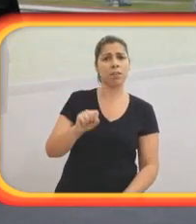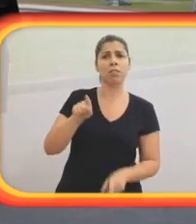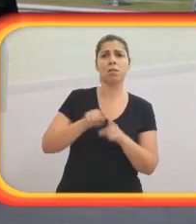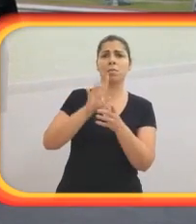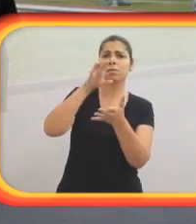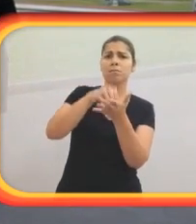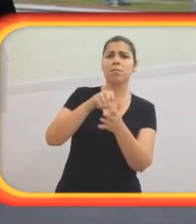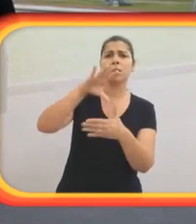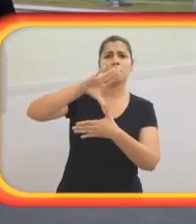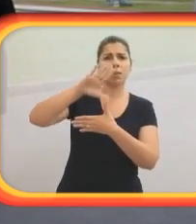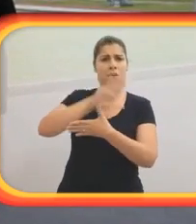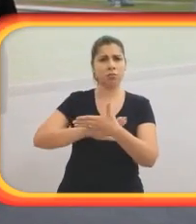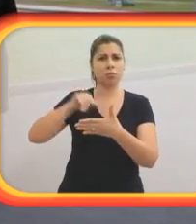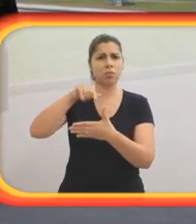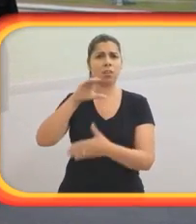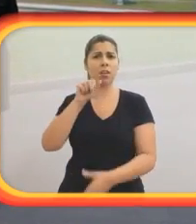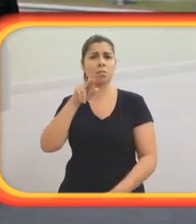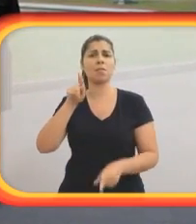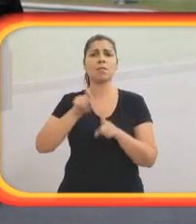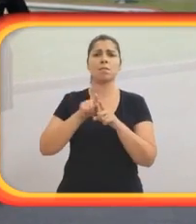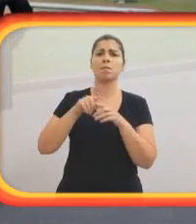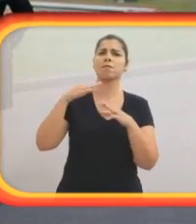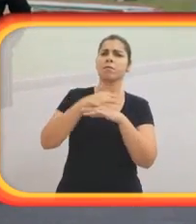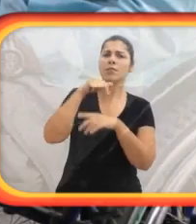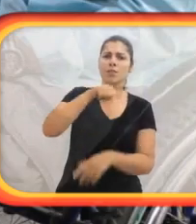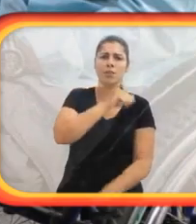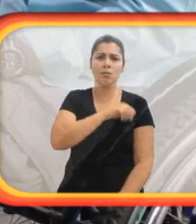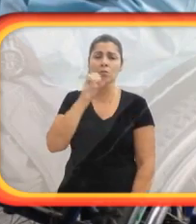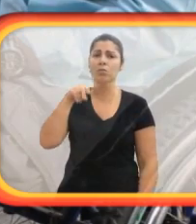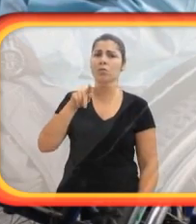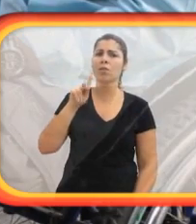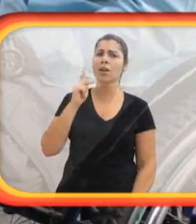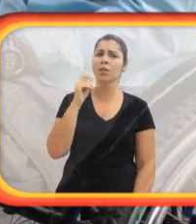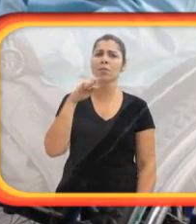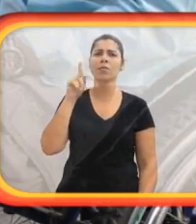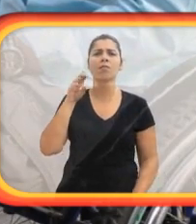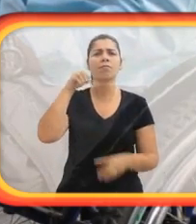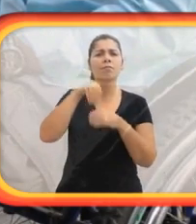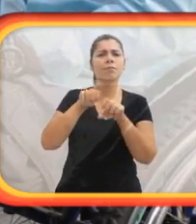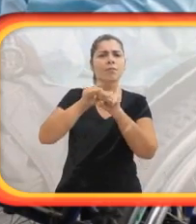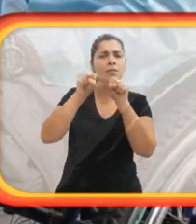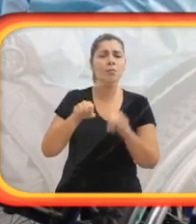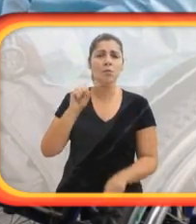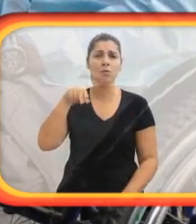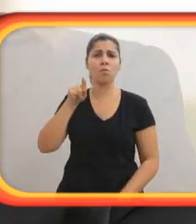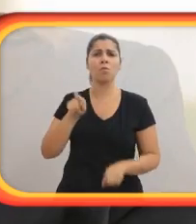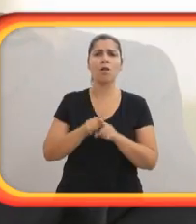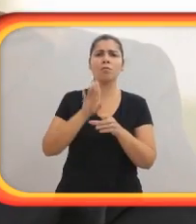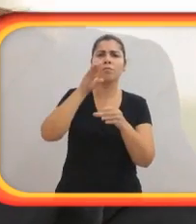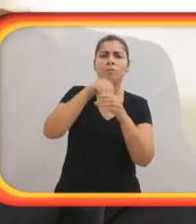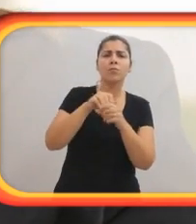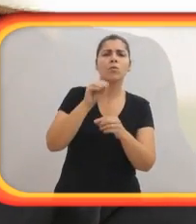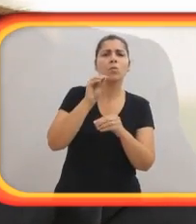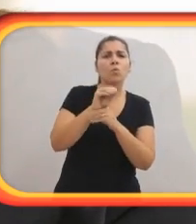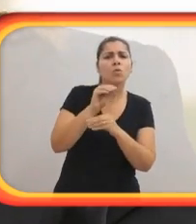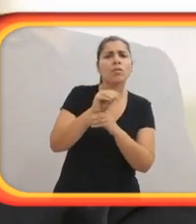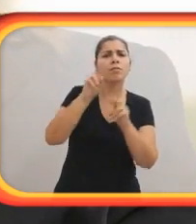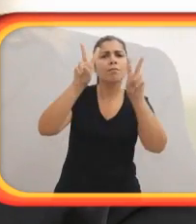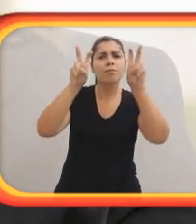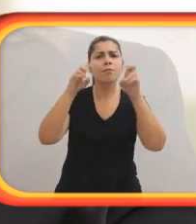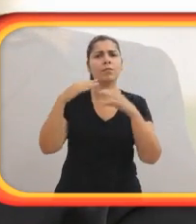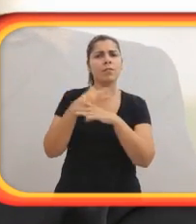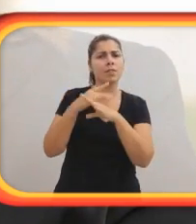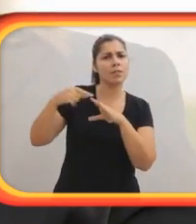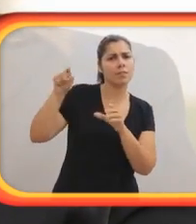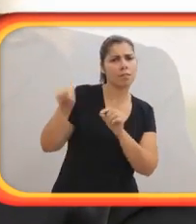cidade do Rio de Janeiro. O ONU Habitat, dentro do sistema ONU, é a agência que cuida do tema das cidades. Então, o nosso papel é esse,